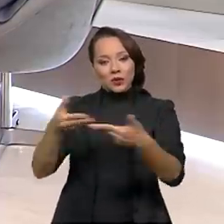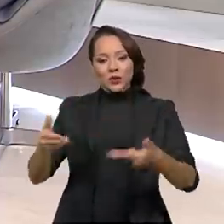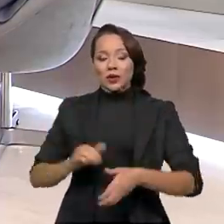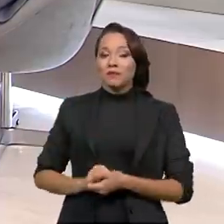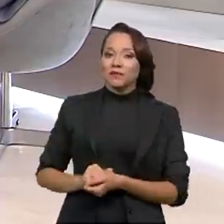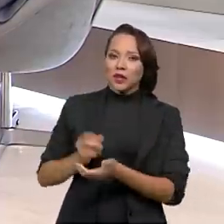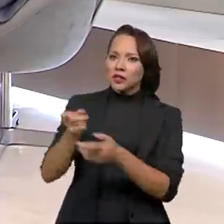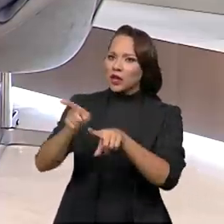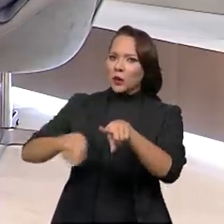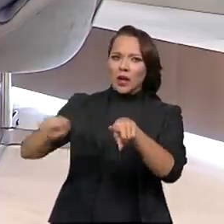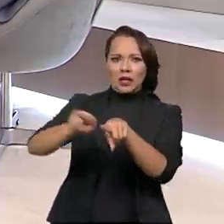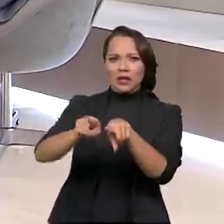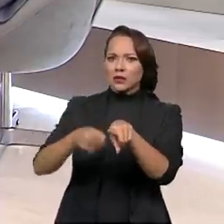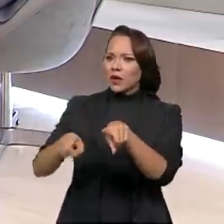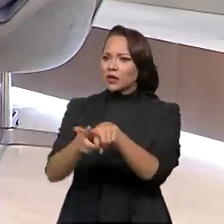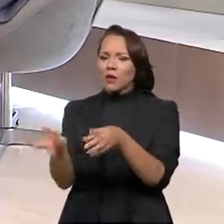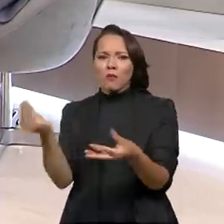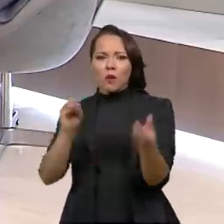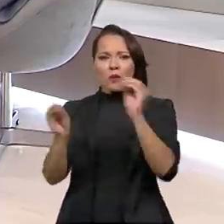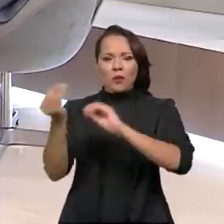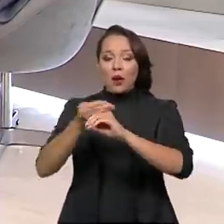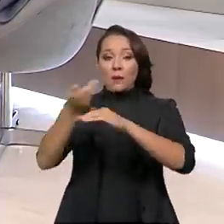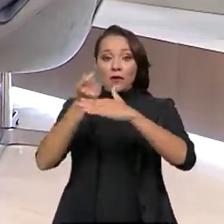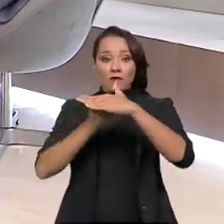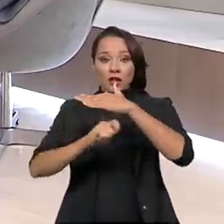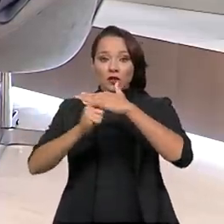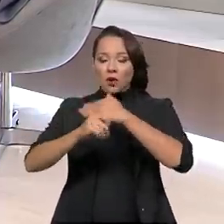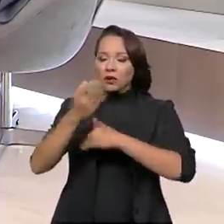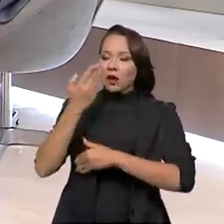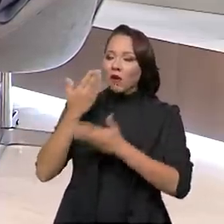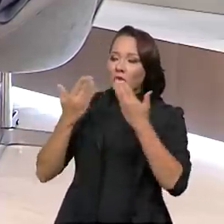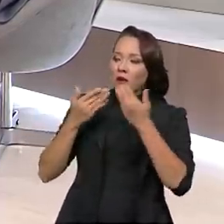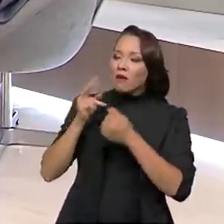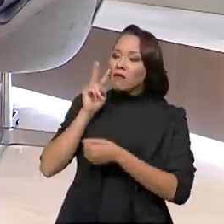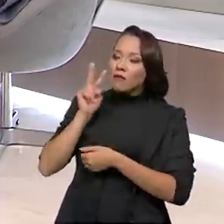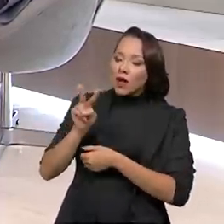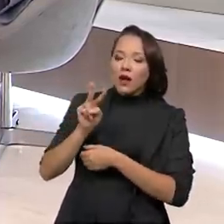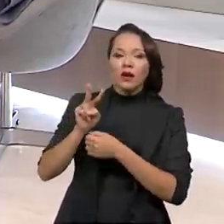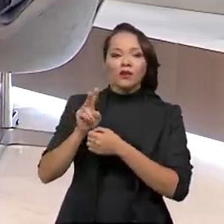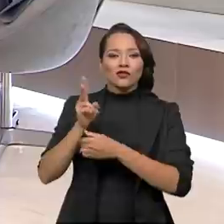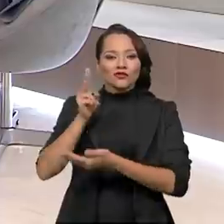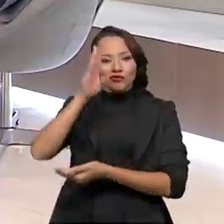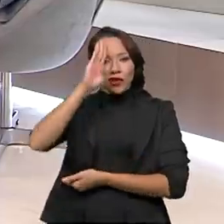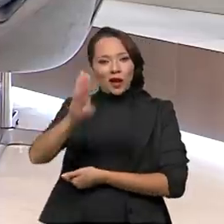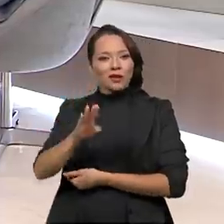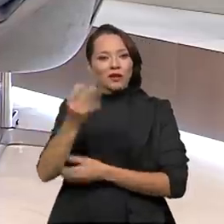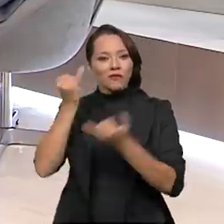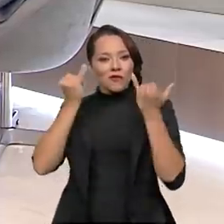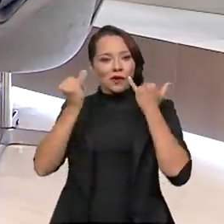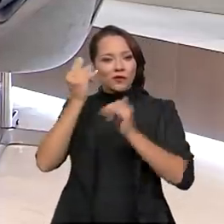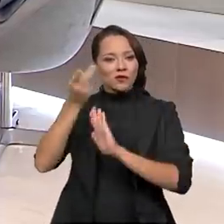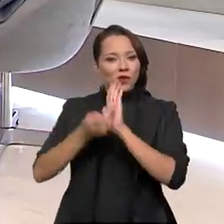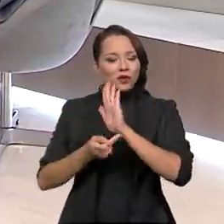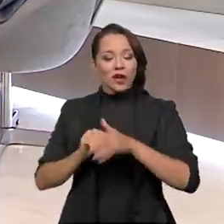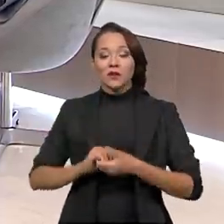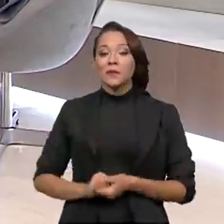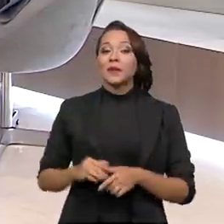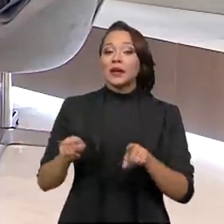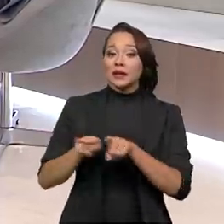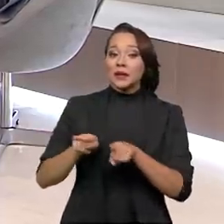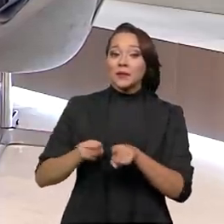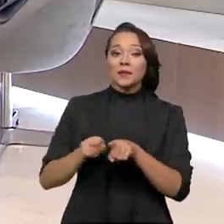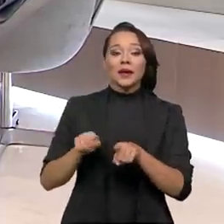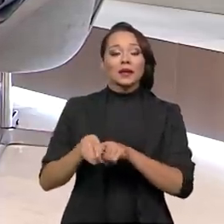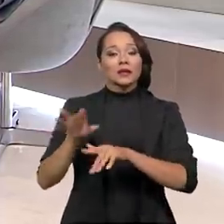a gente mantém atualizado para os nossos investidores. A gente tem uma linha direta com os investidores ali, a gente tem informações sobre os projetos. Também nas